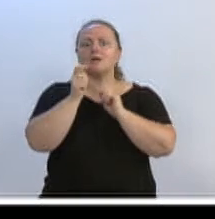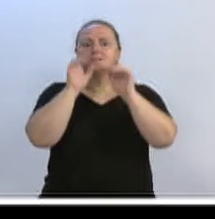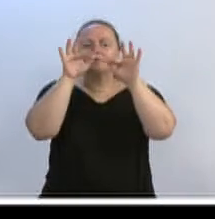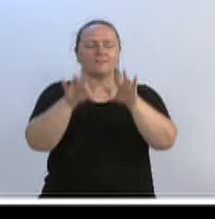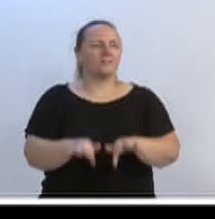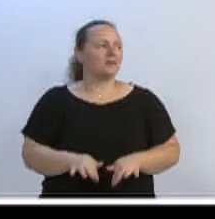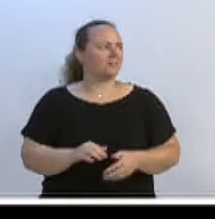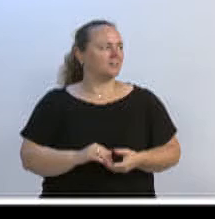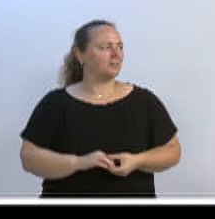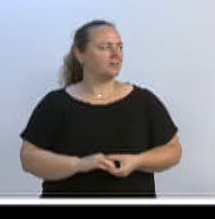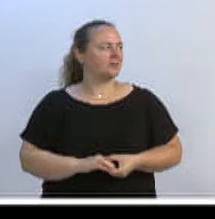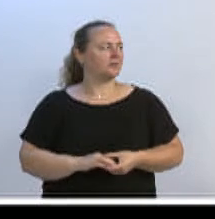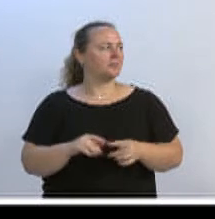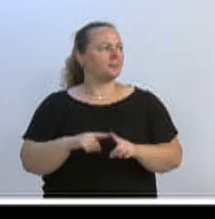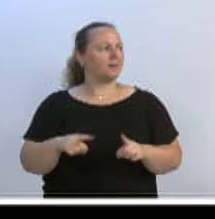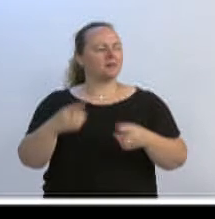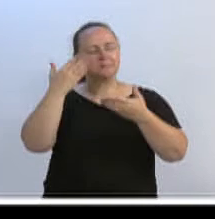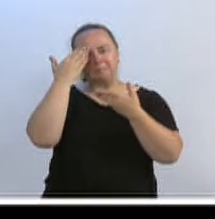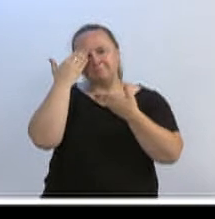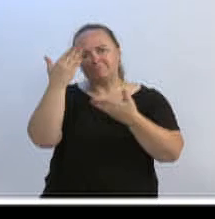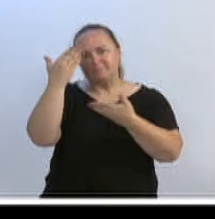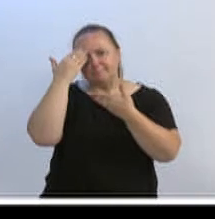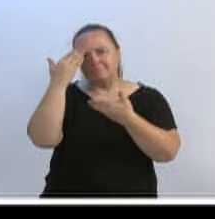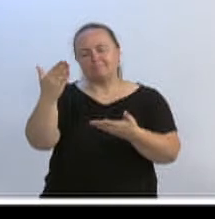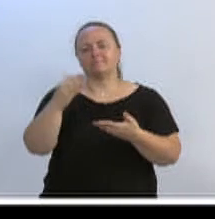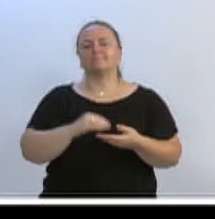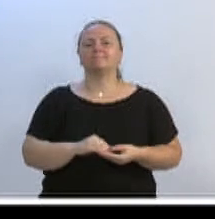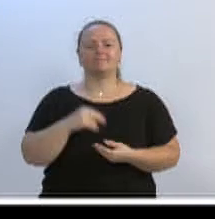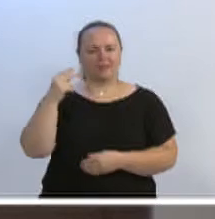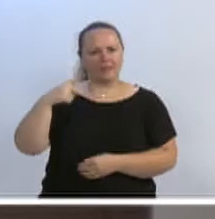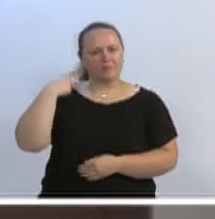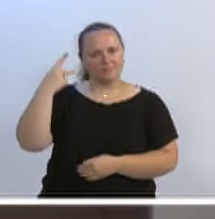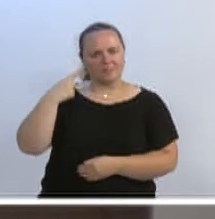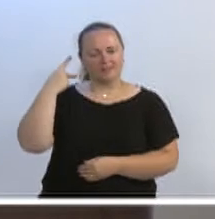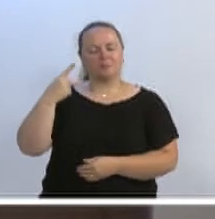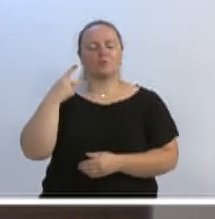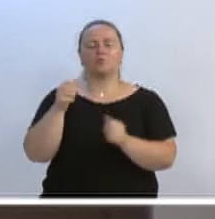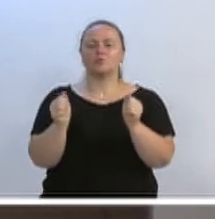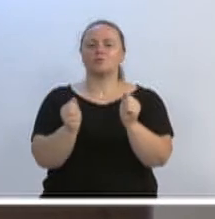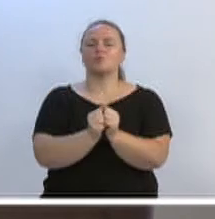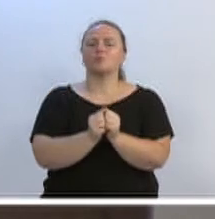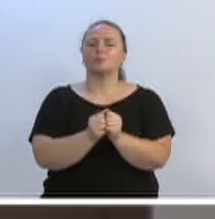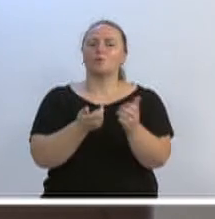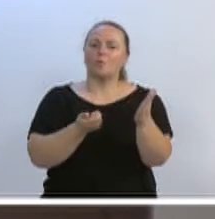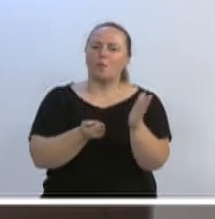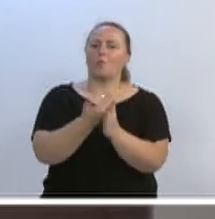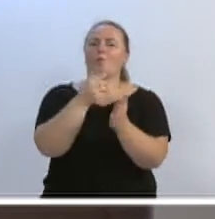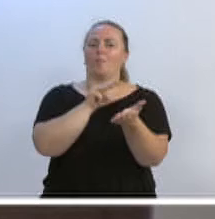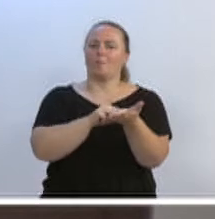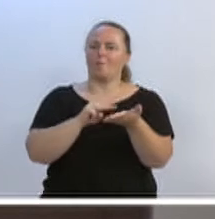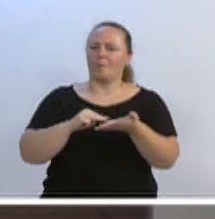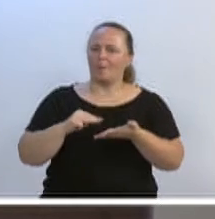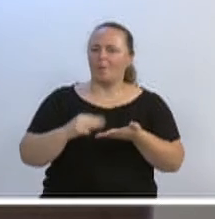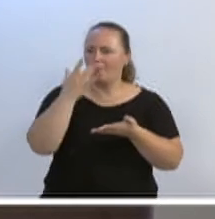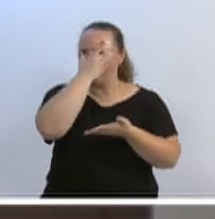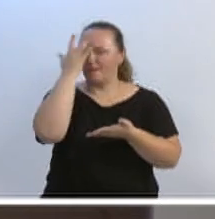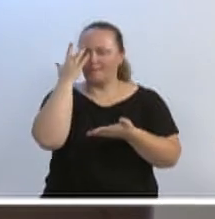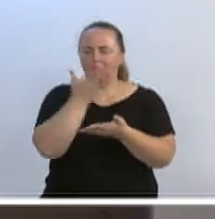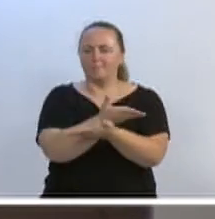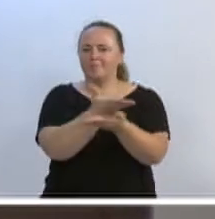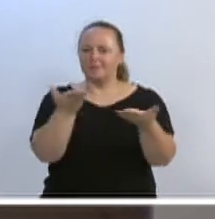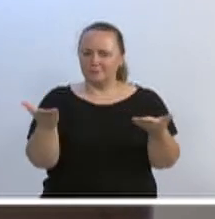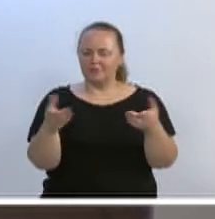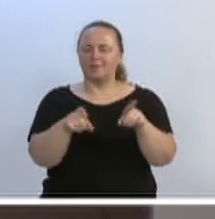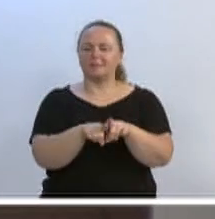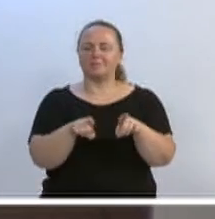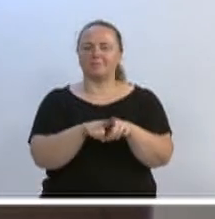agradecer a todos os vereadores que participaram junto comigo nesse evento, que estiveram lá presentes, e realmente a todas as pessoas que contribuíram. Essa é uma prestação de